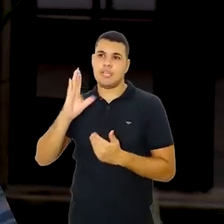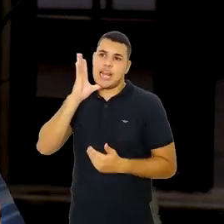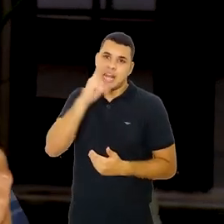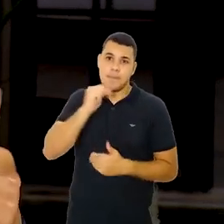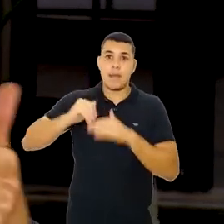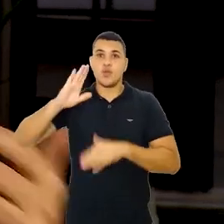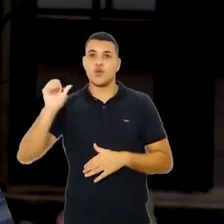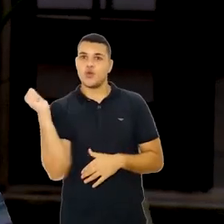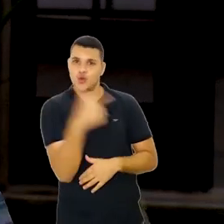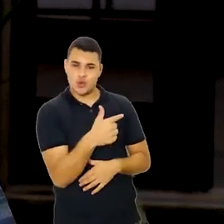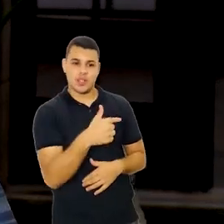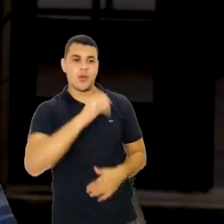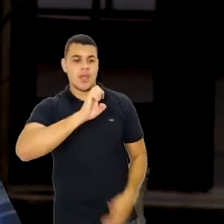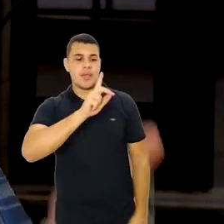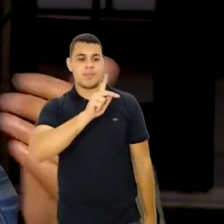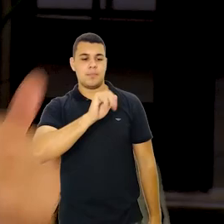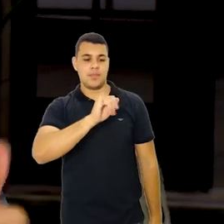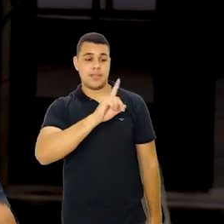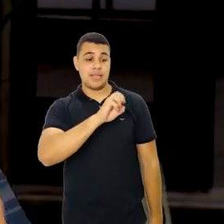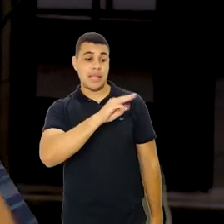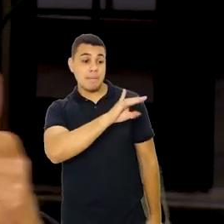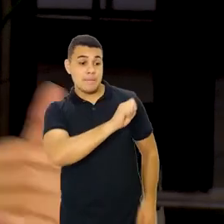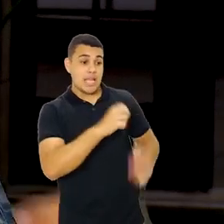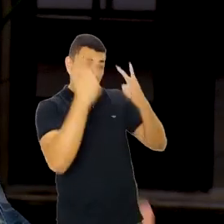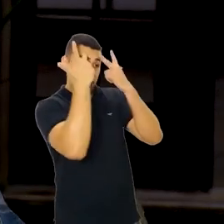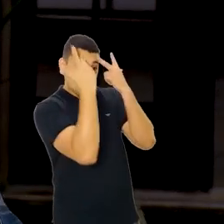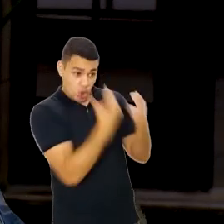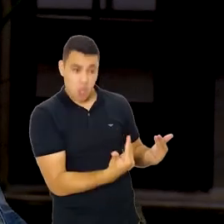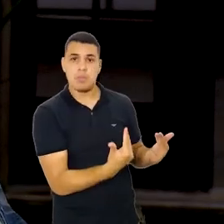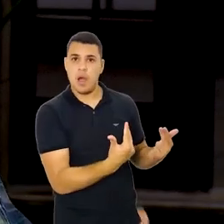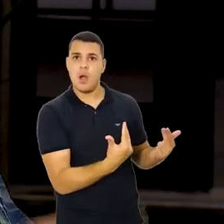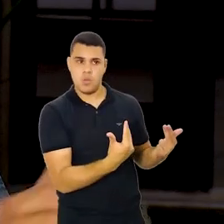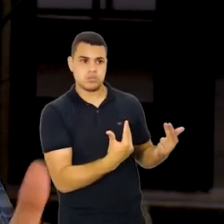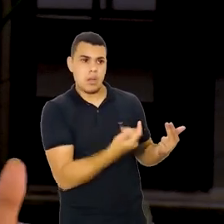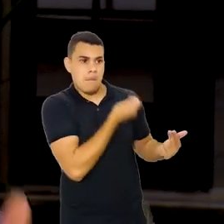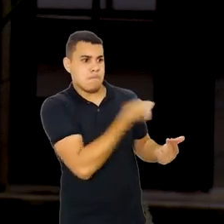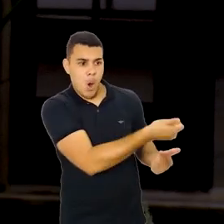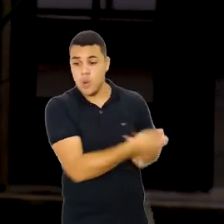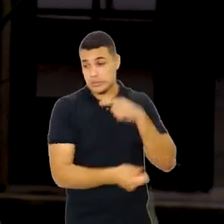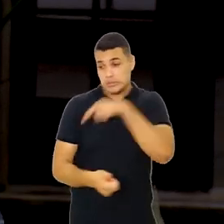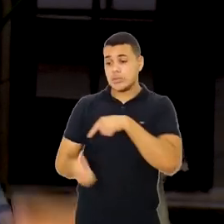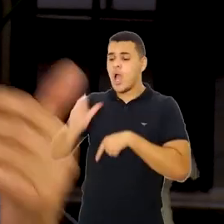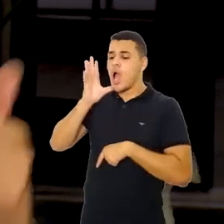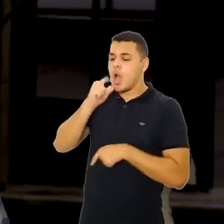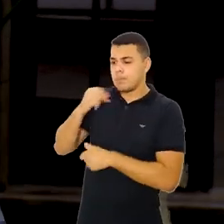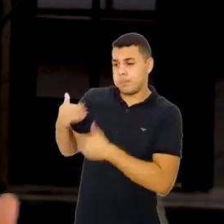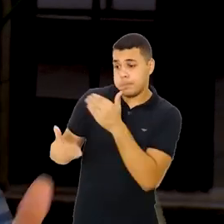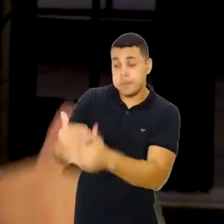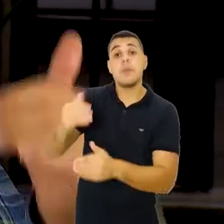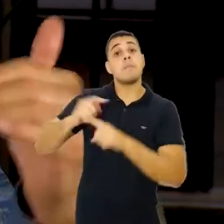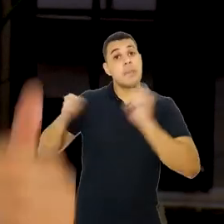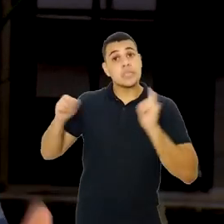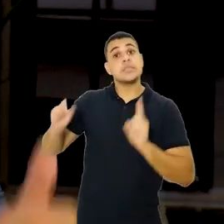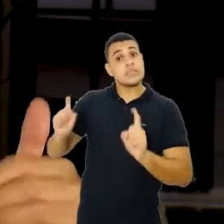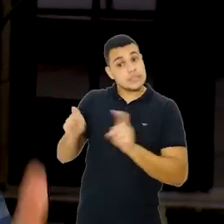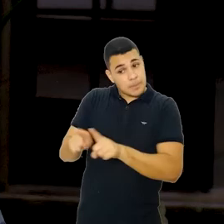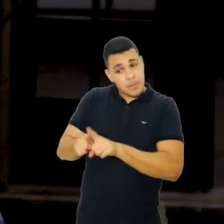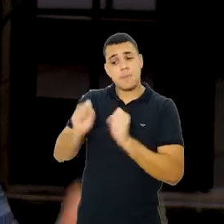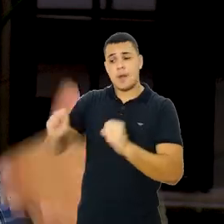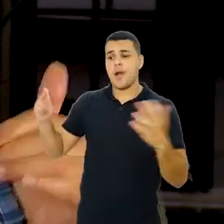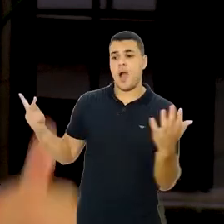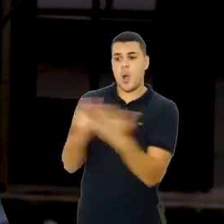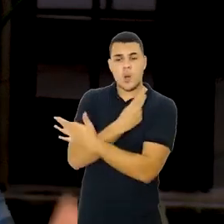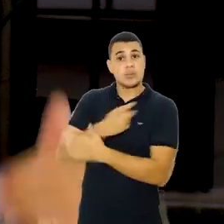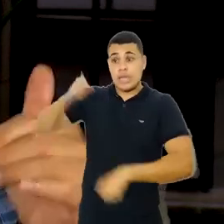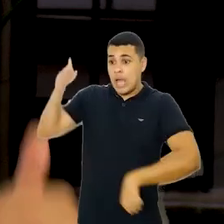normalmente mais lenta do que uma epidemia de fonte comum, nós também podemos